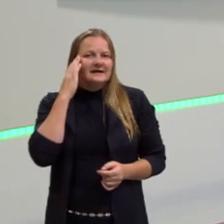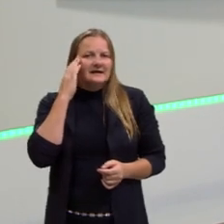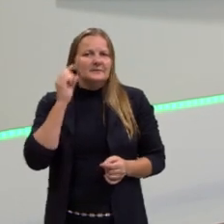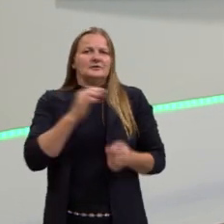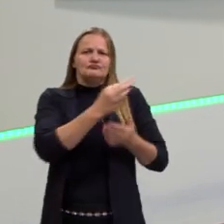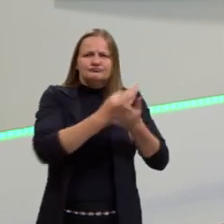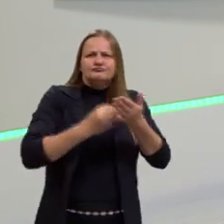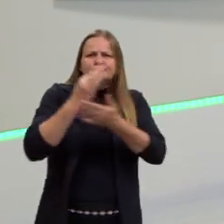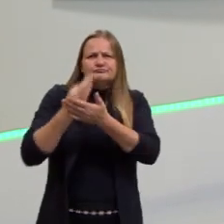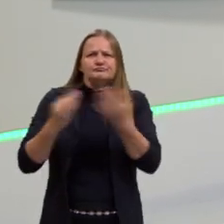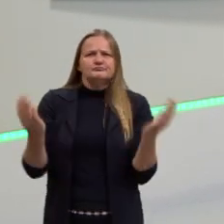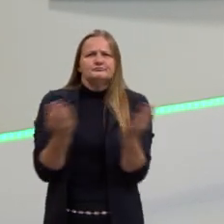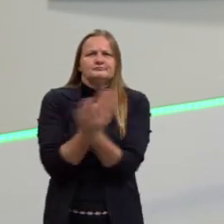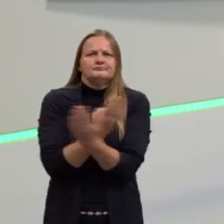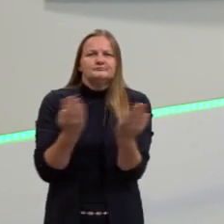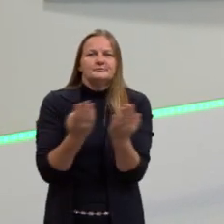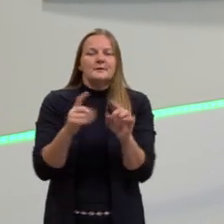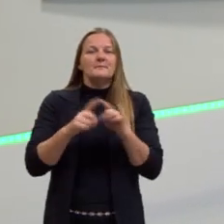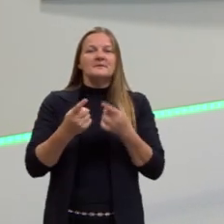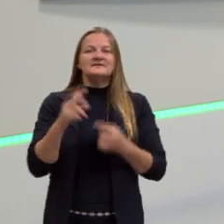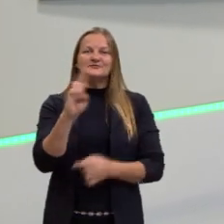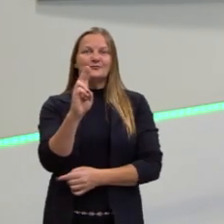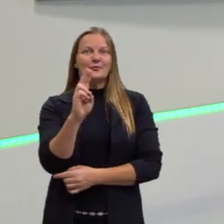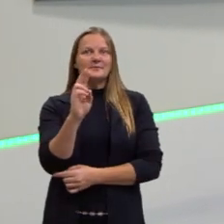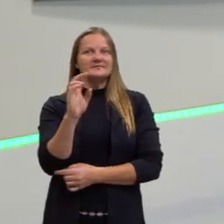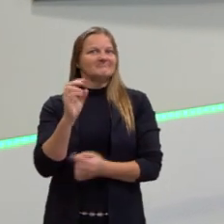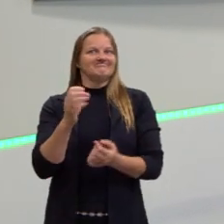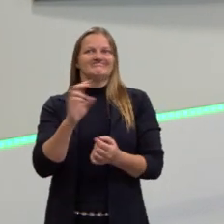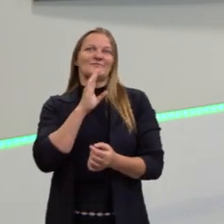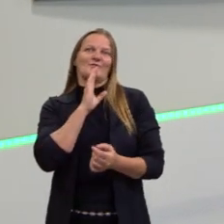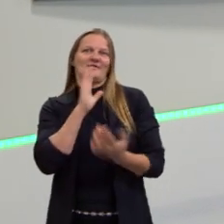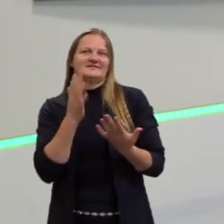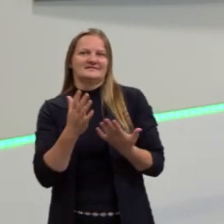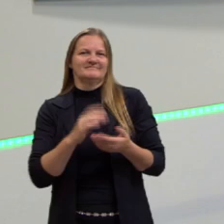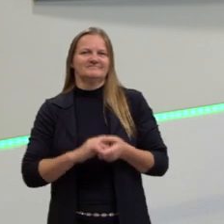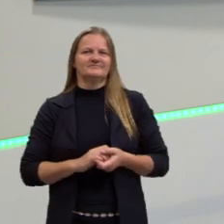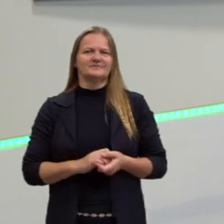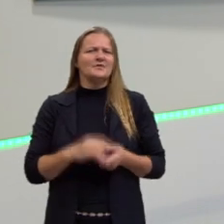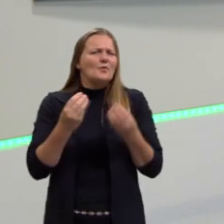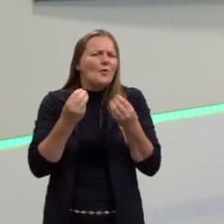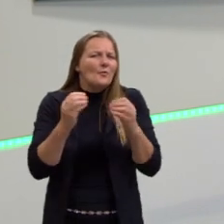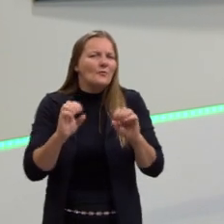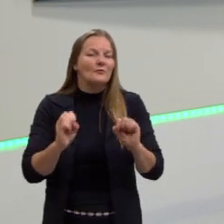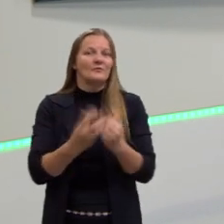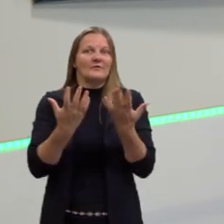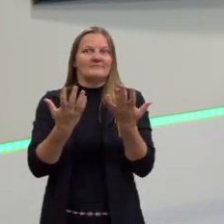intertextualidade, mas não com esse nome. Ora, como isso acontece?